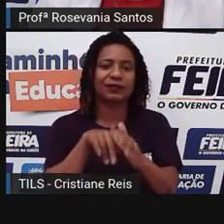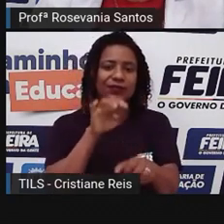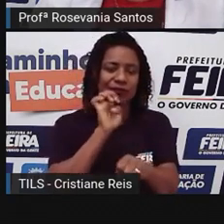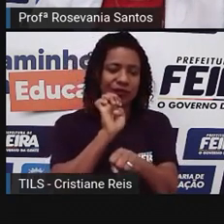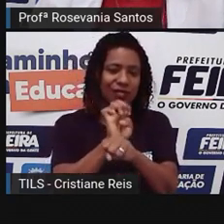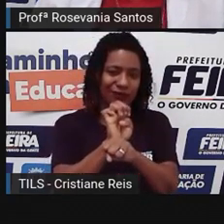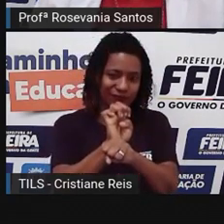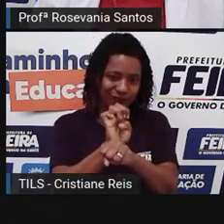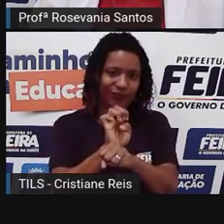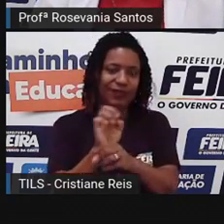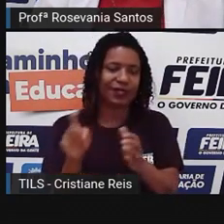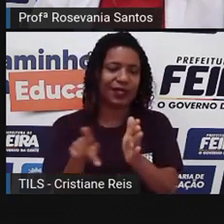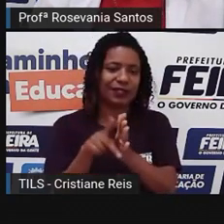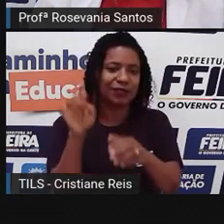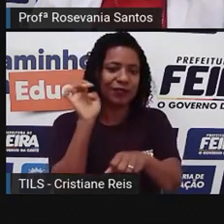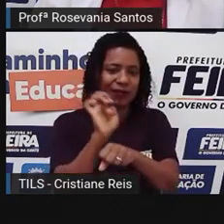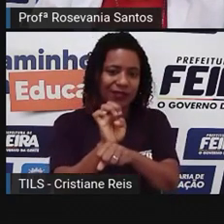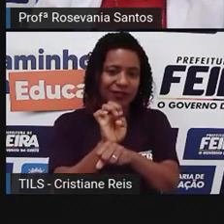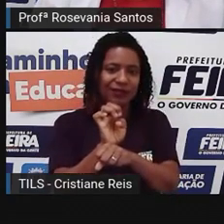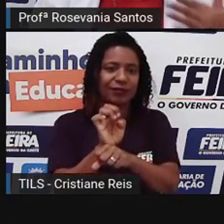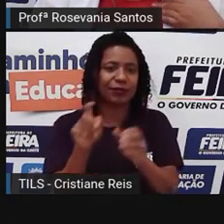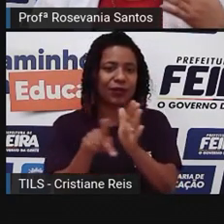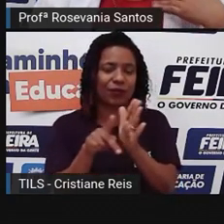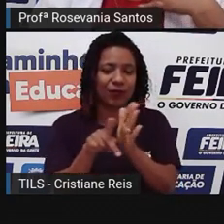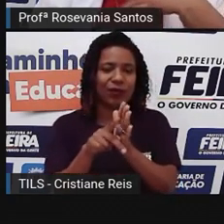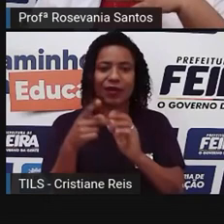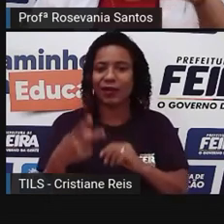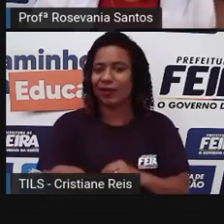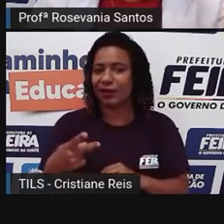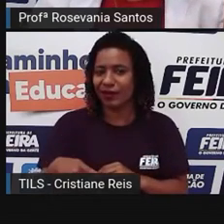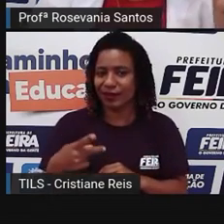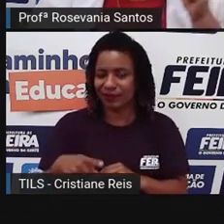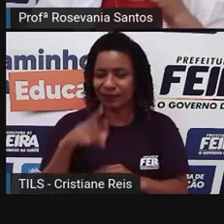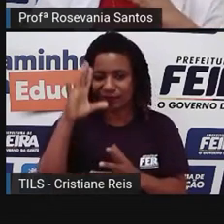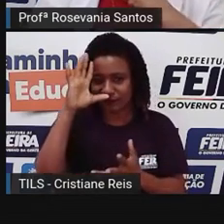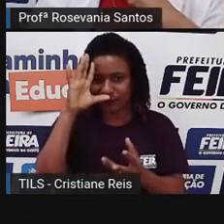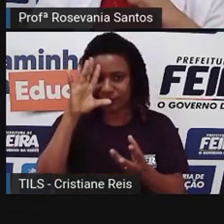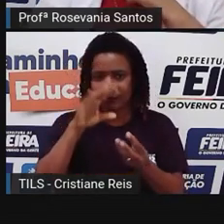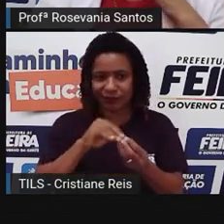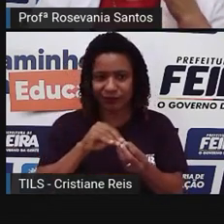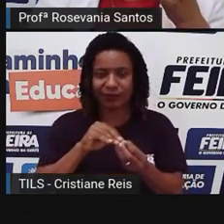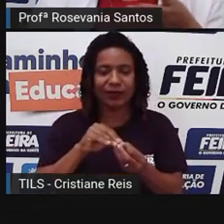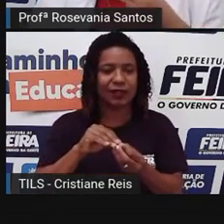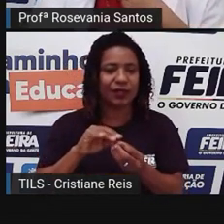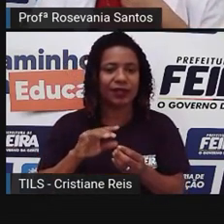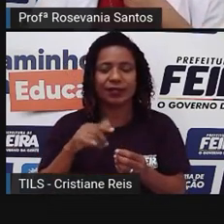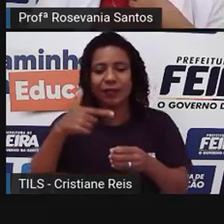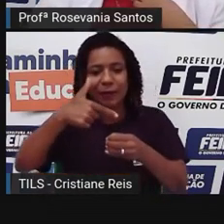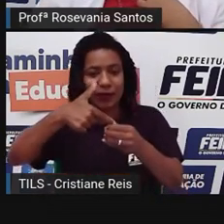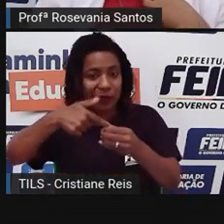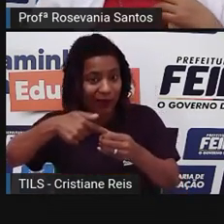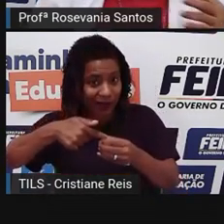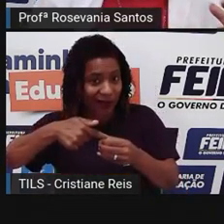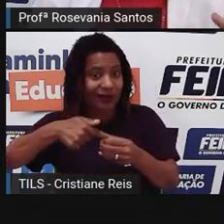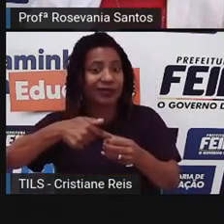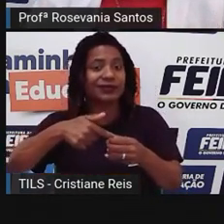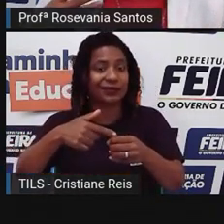estatais. Então, como, por exemplo, né, aqui da gente, só para a gente entender melhor isso, a questão da Petrobras, né,